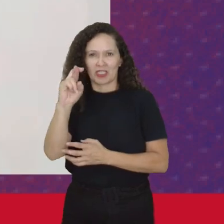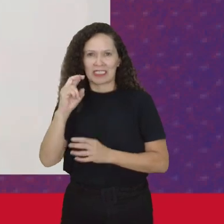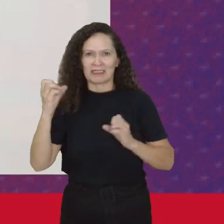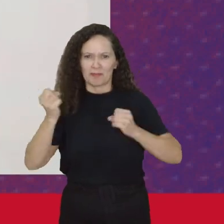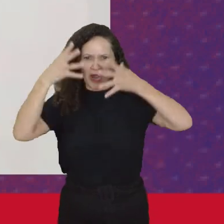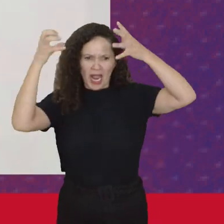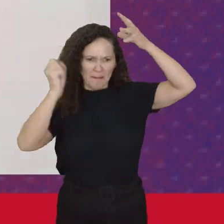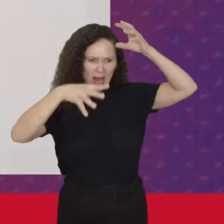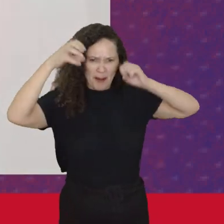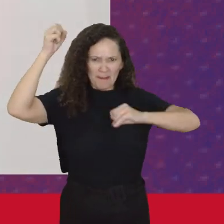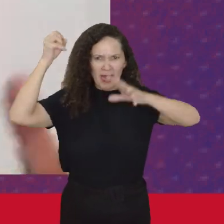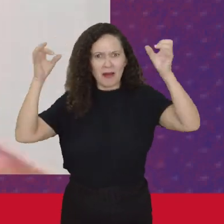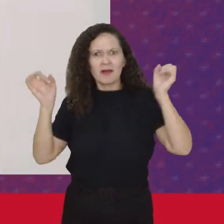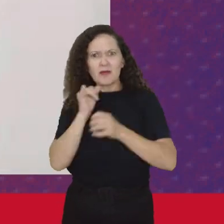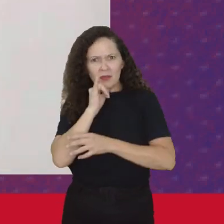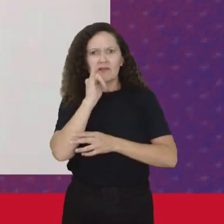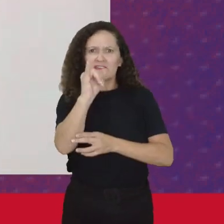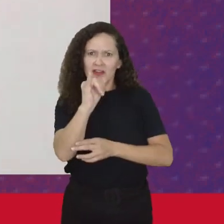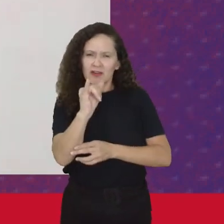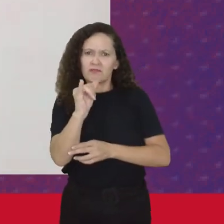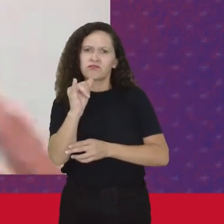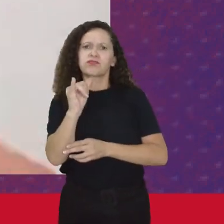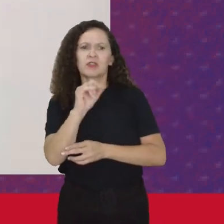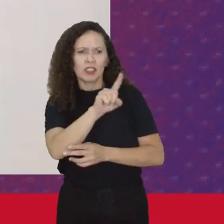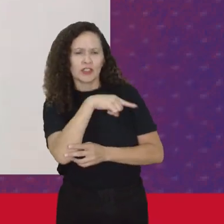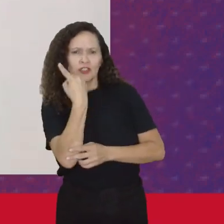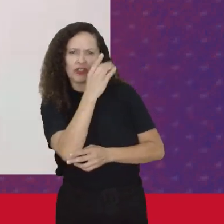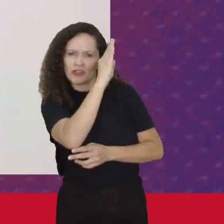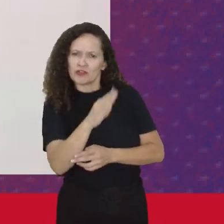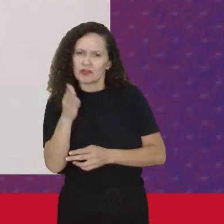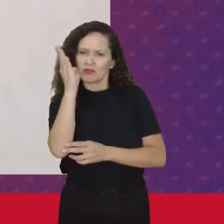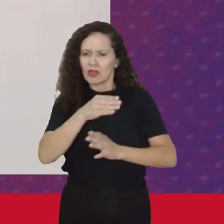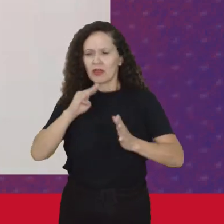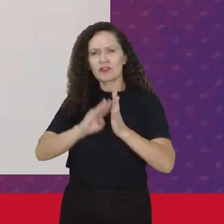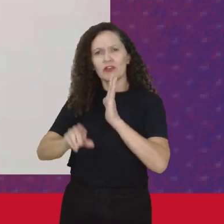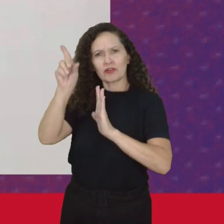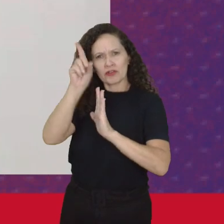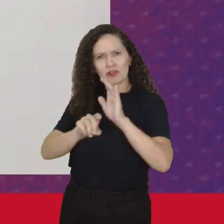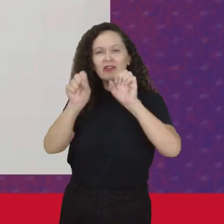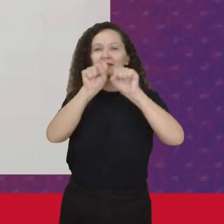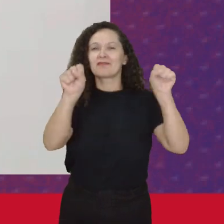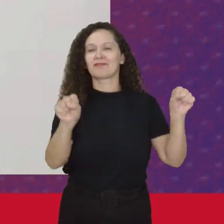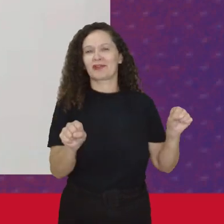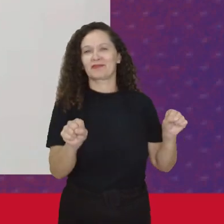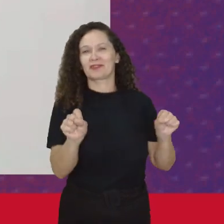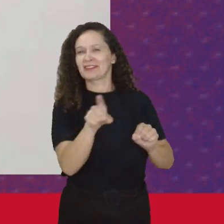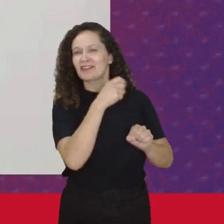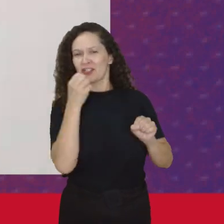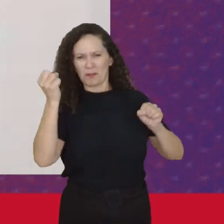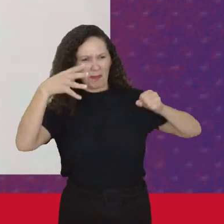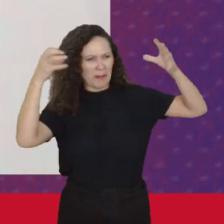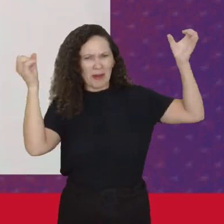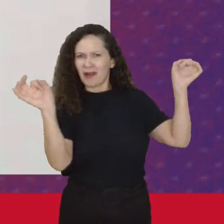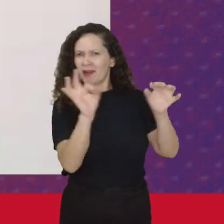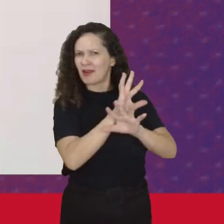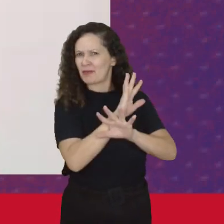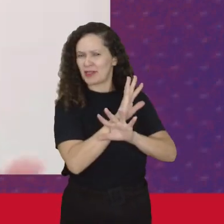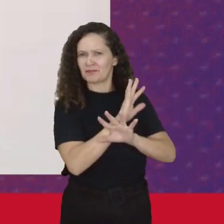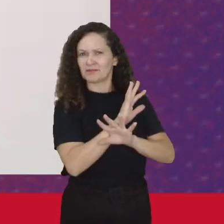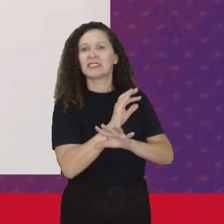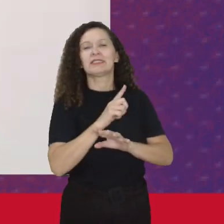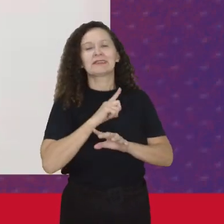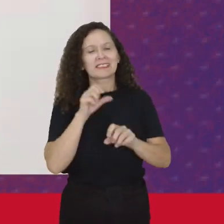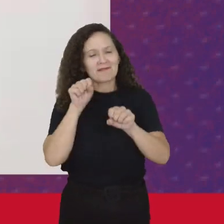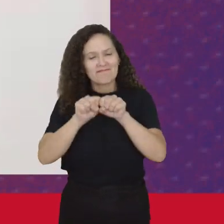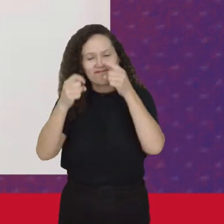construção Desse sistema Ao nos anular Ao nos retirar Dele Tem uma perversidade Nisso